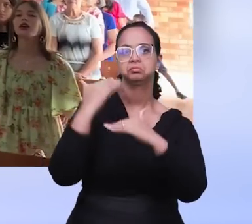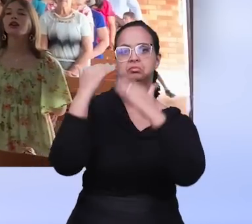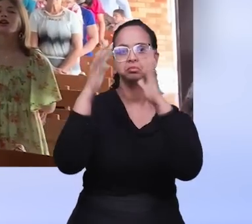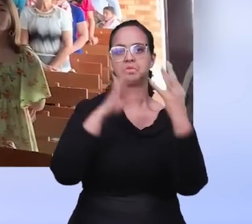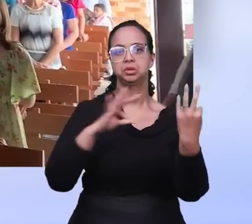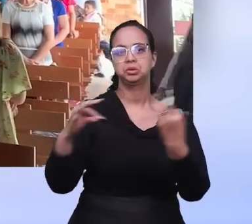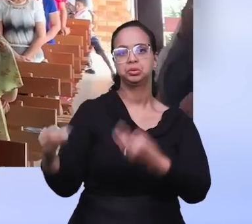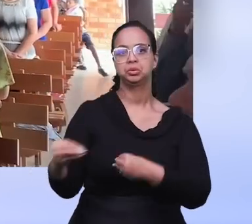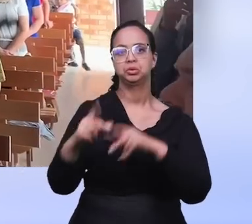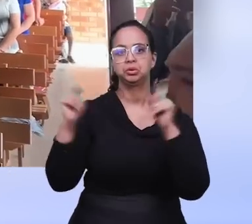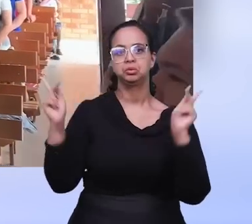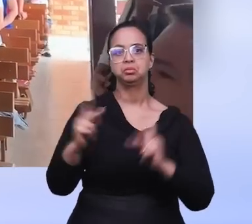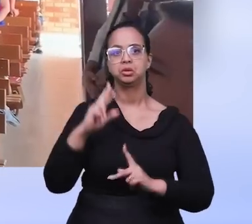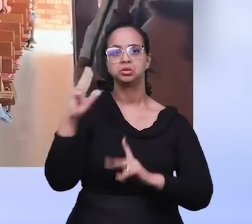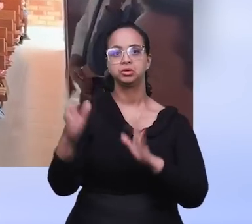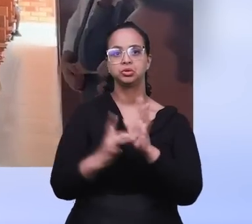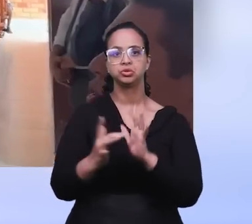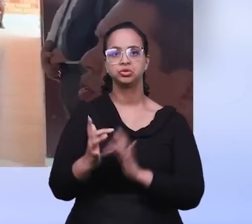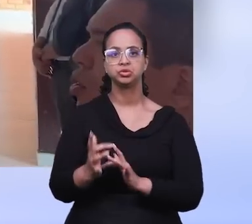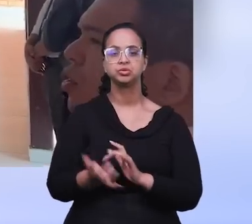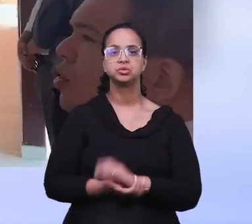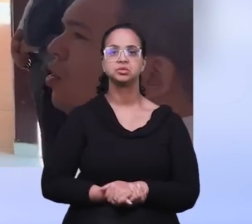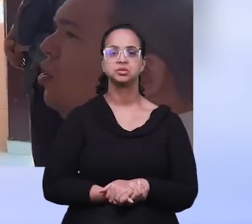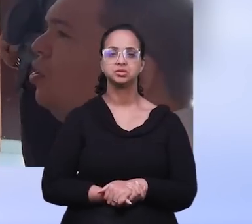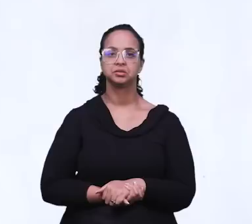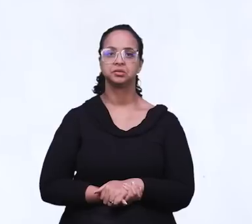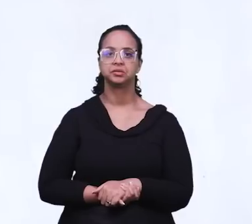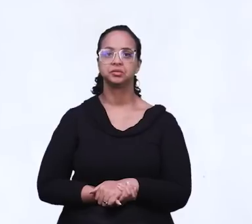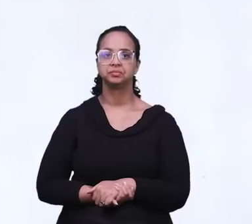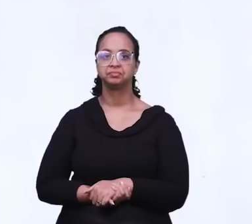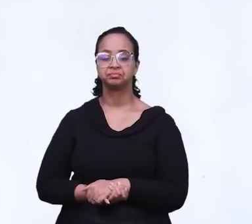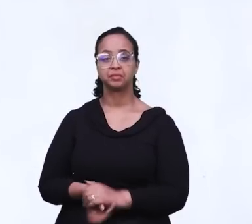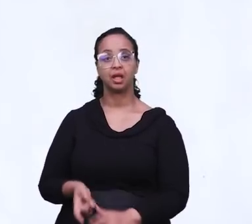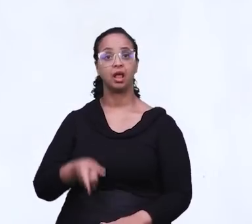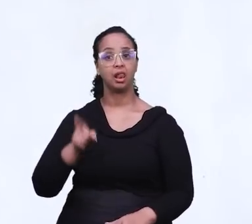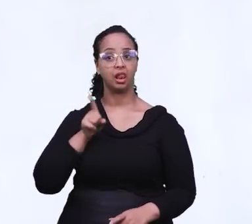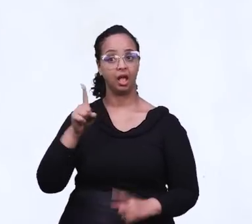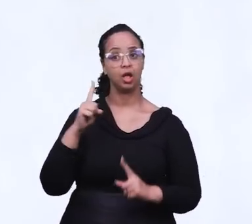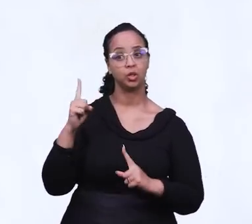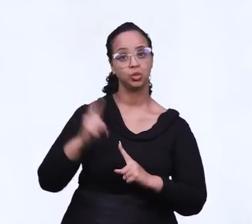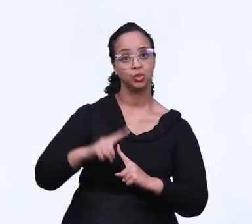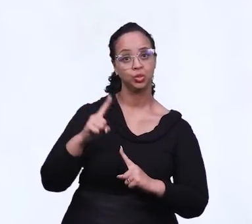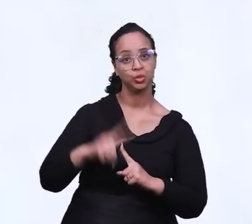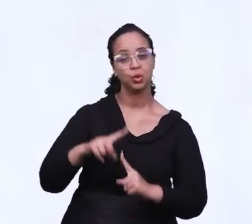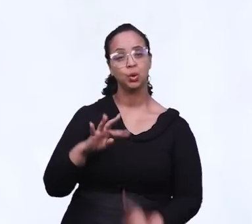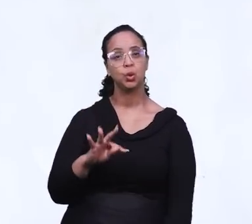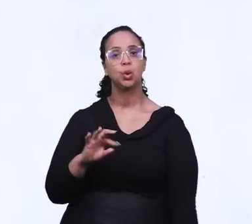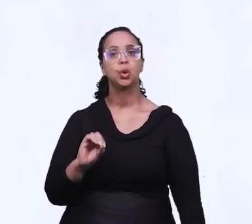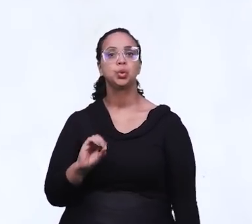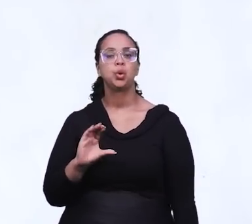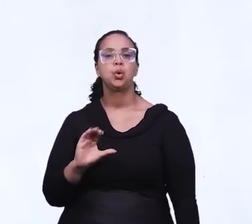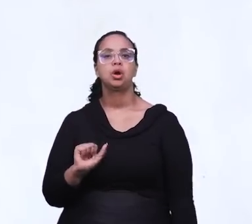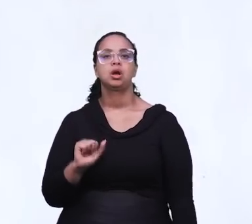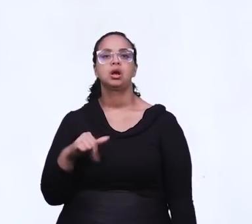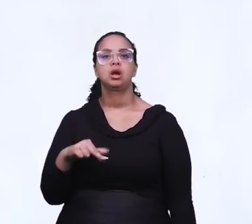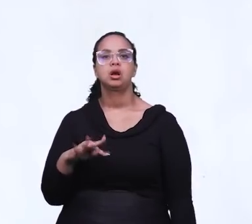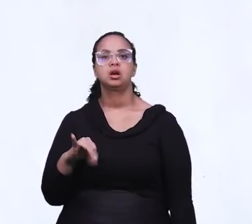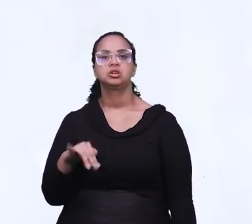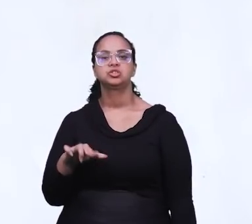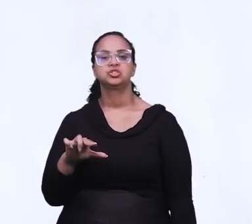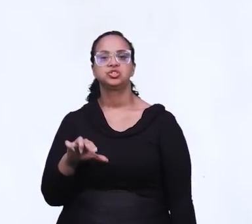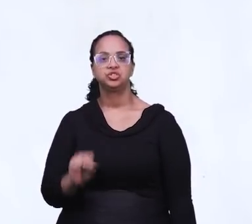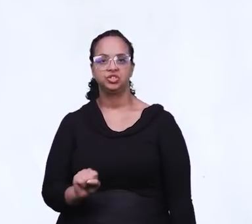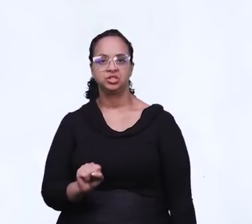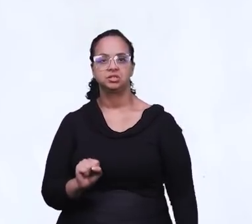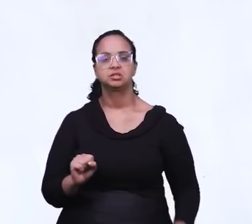para todos os participantes. A paz do Senhor, irmã Deise. Vamos agora lá para o Tocantins, onde os irmãos estão dando assistência no